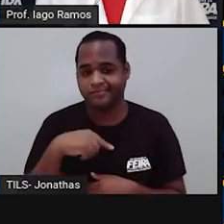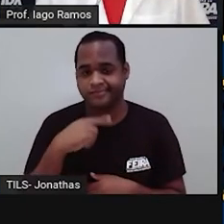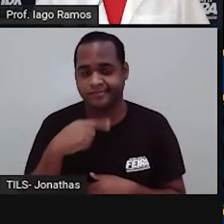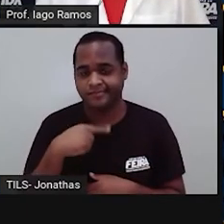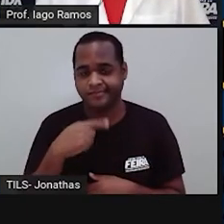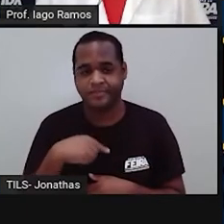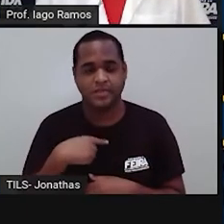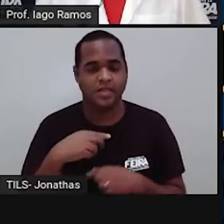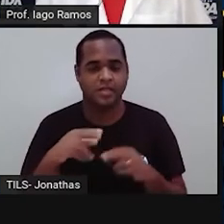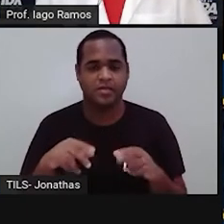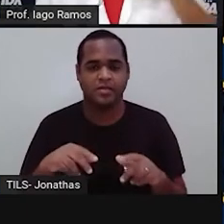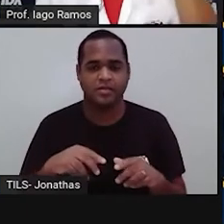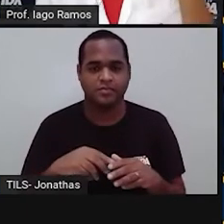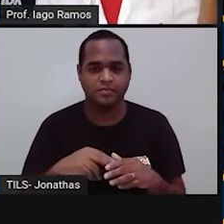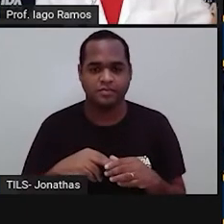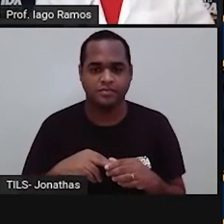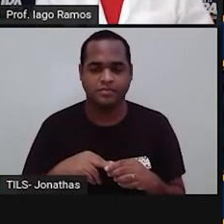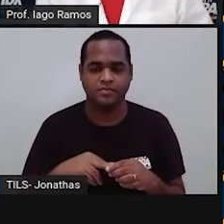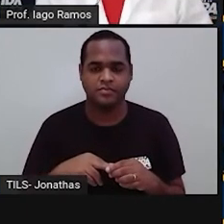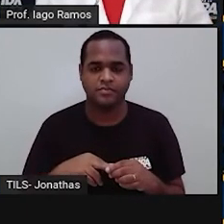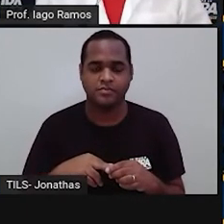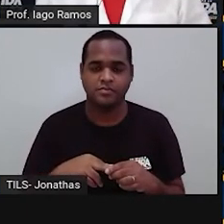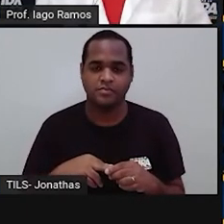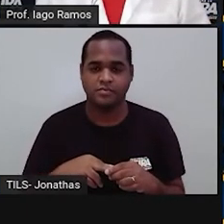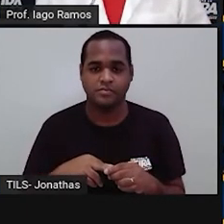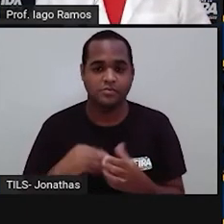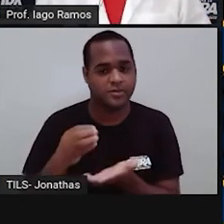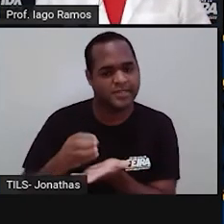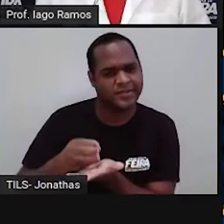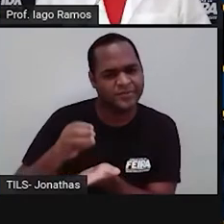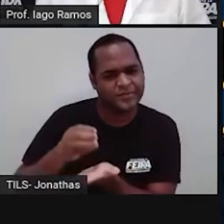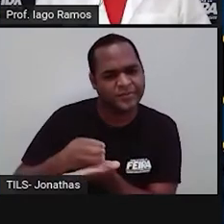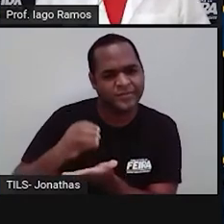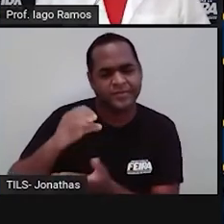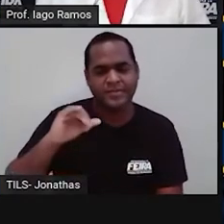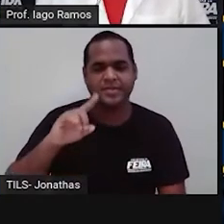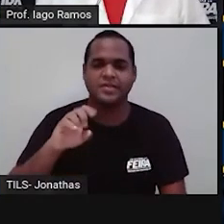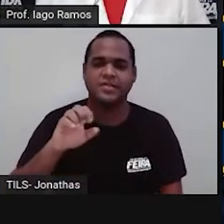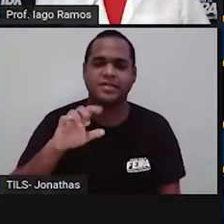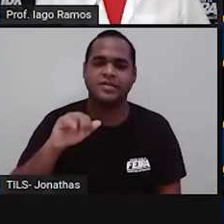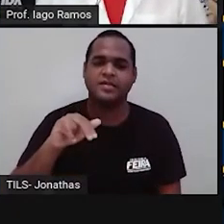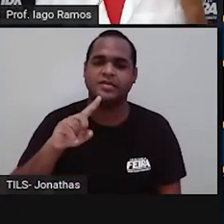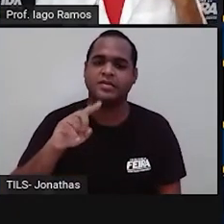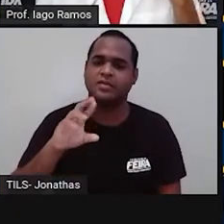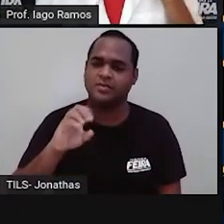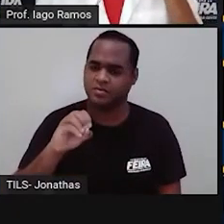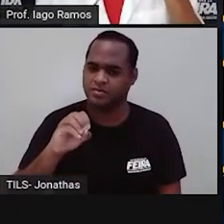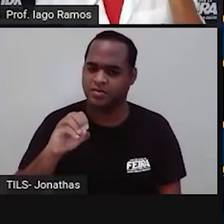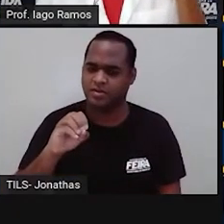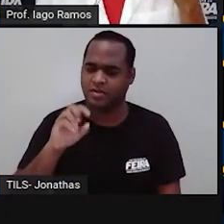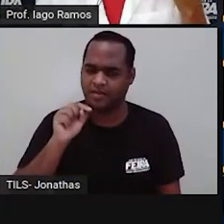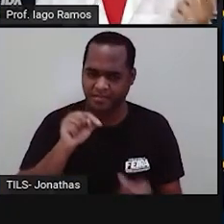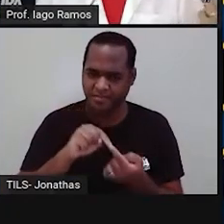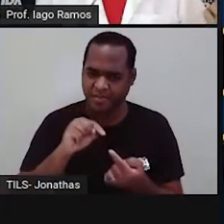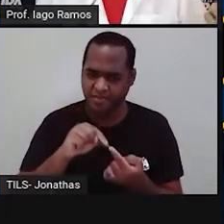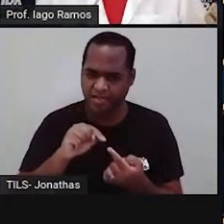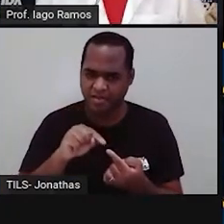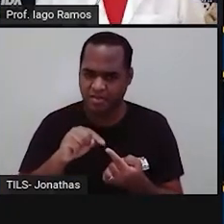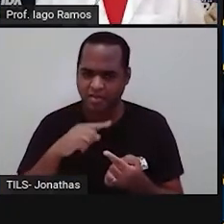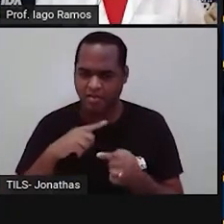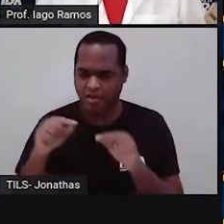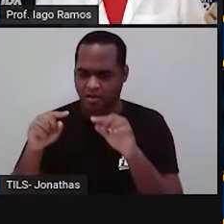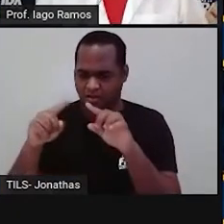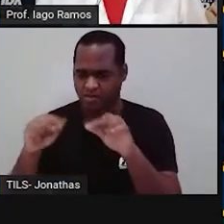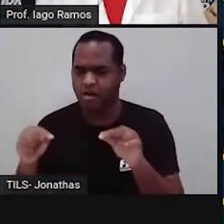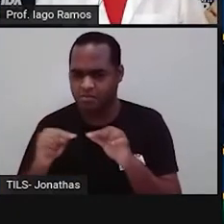corpo redondo. O cilindro, bom, cilindro, vou colocar lá. O cilindro tem triângulos nas faces